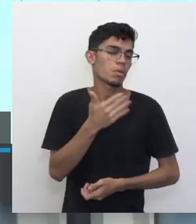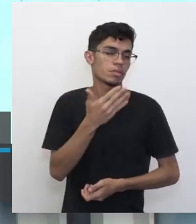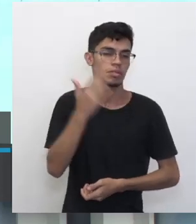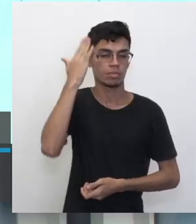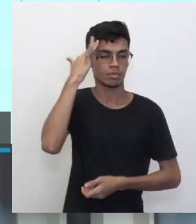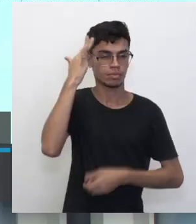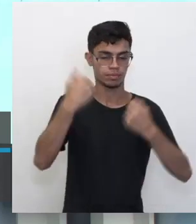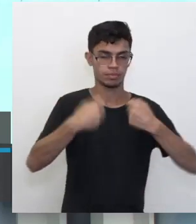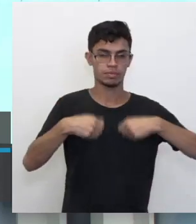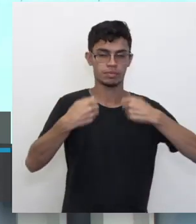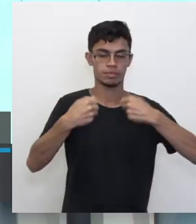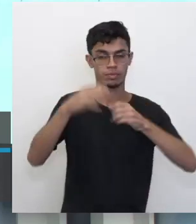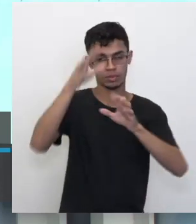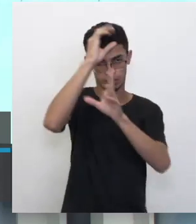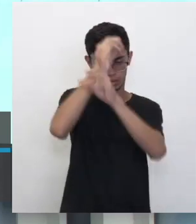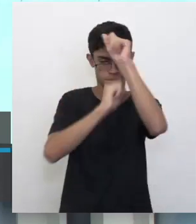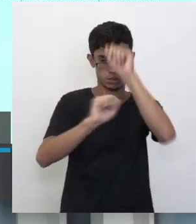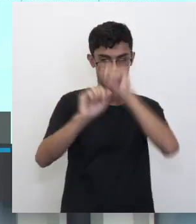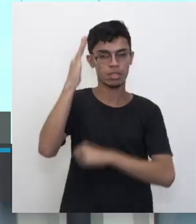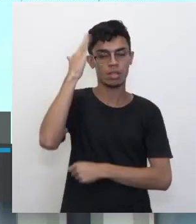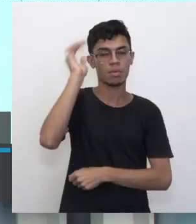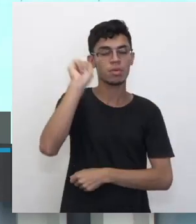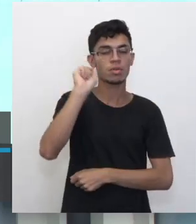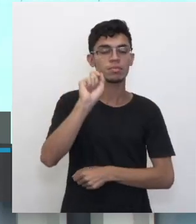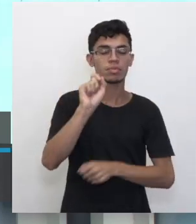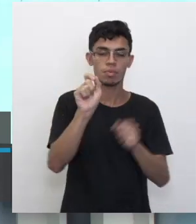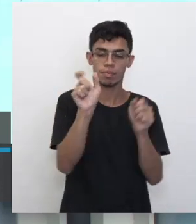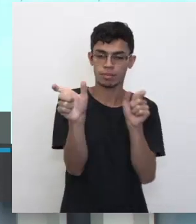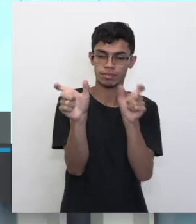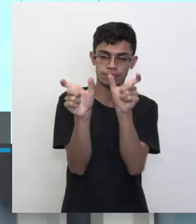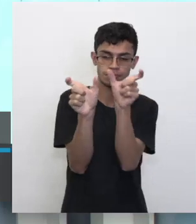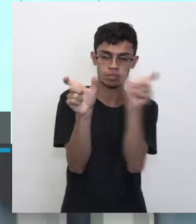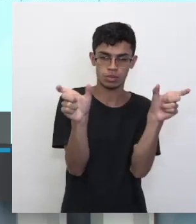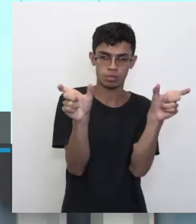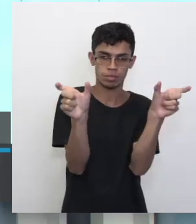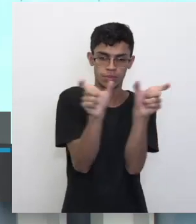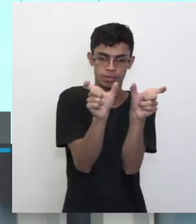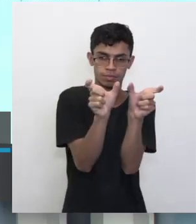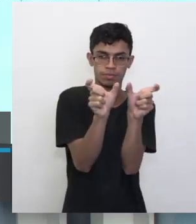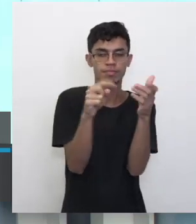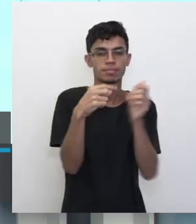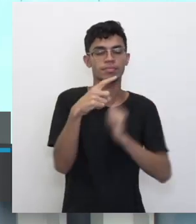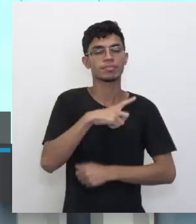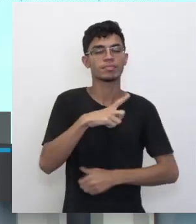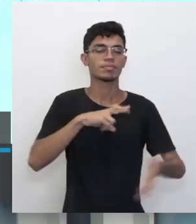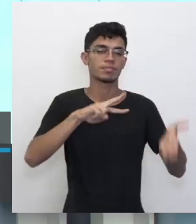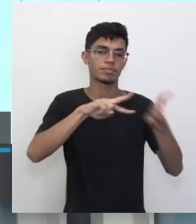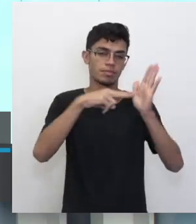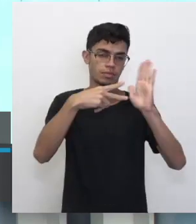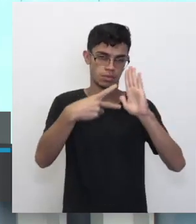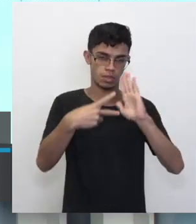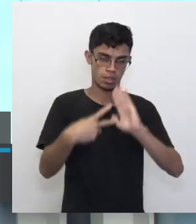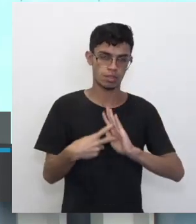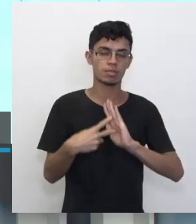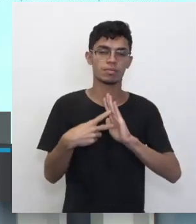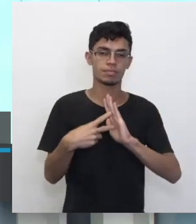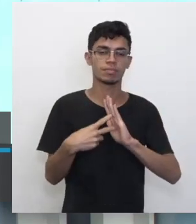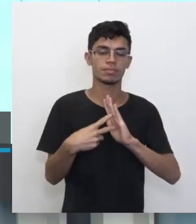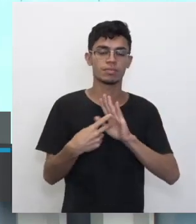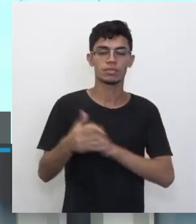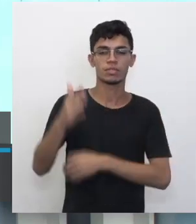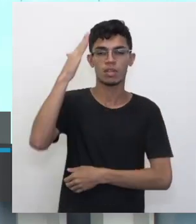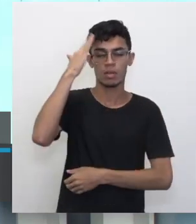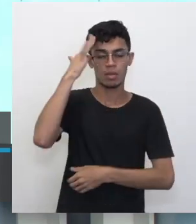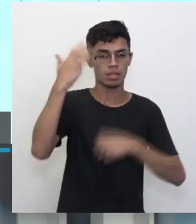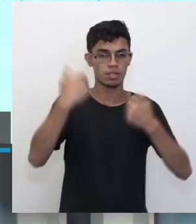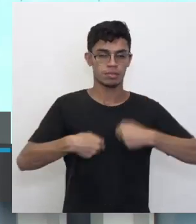aprender que a configuração das palavras geram significados e esses significados vão além e a gente tem que saber